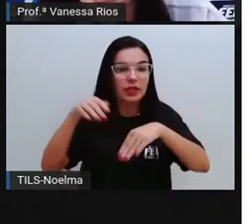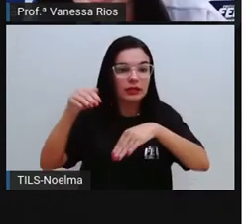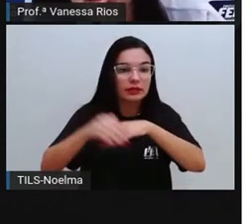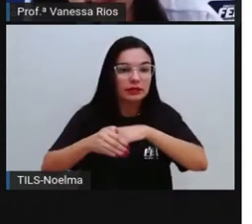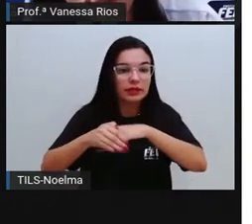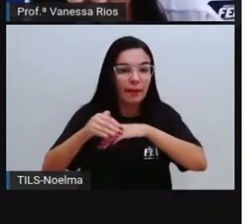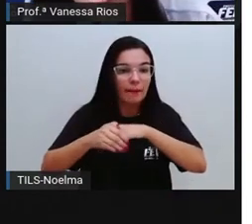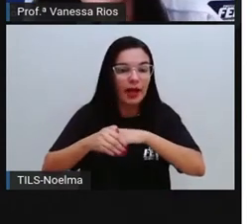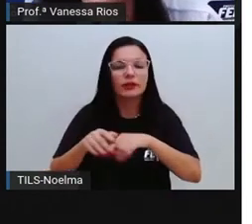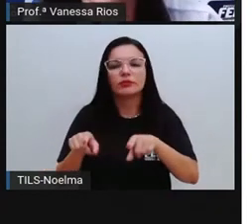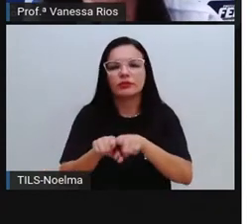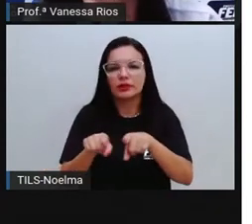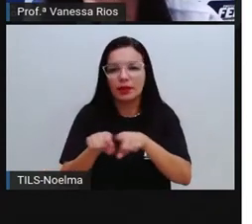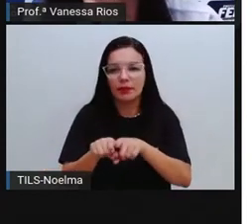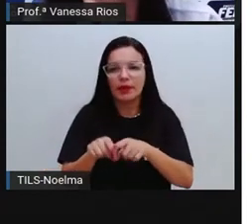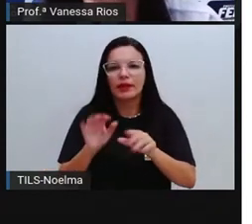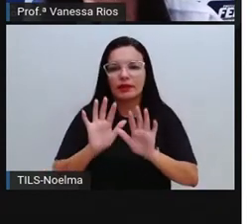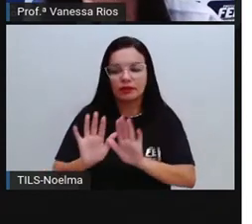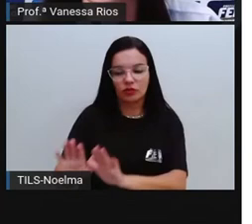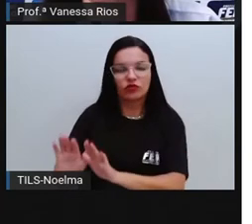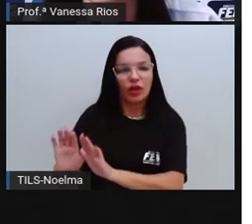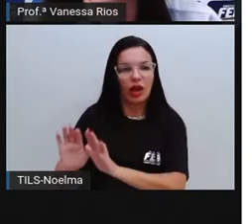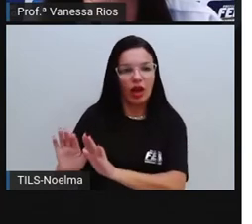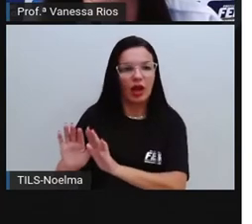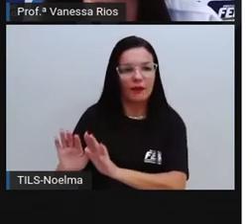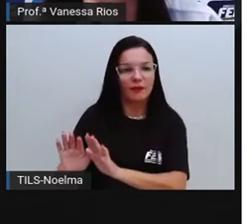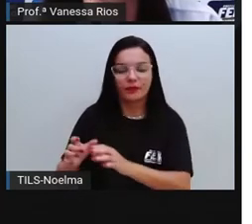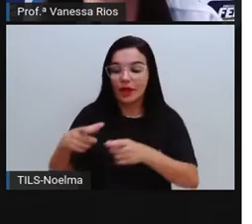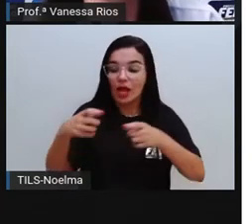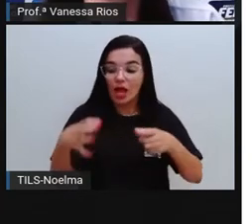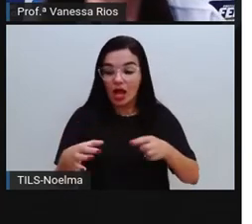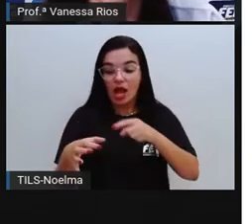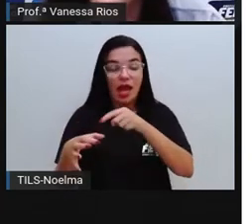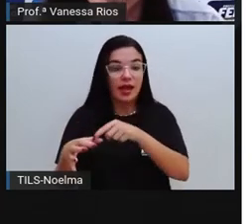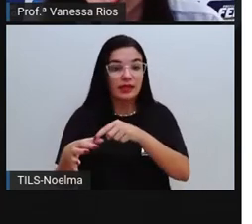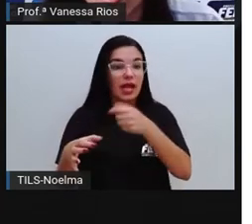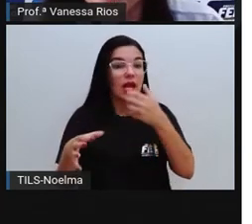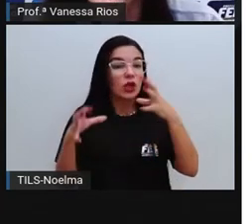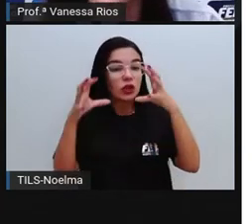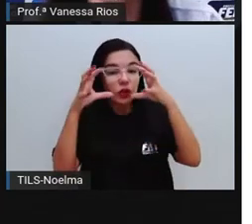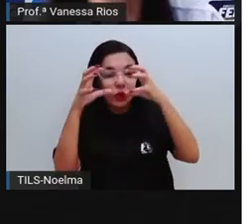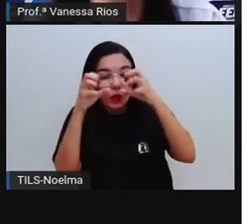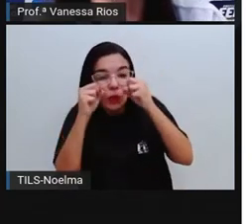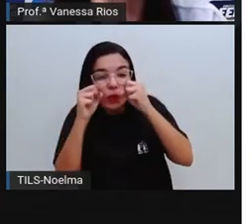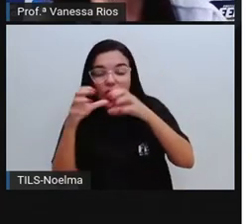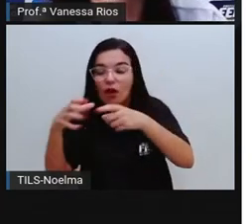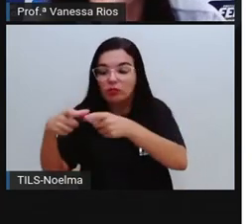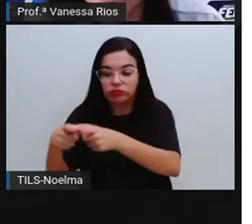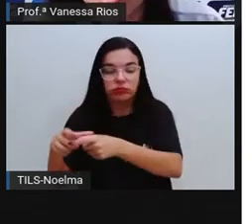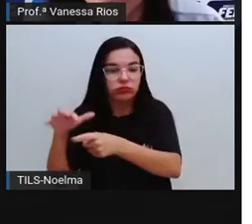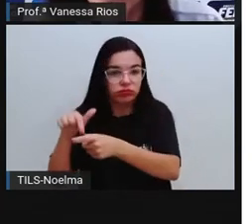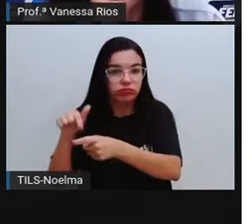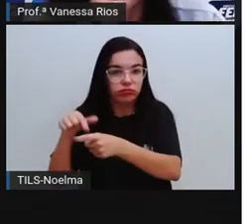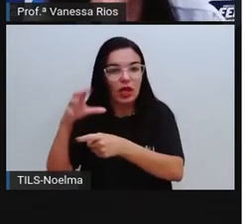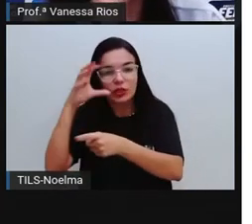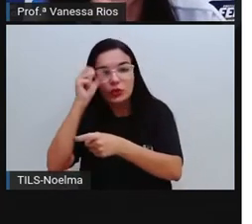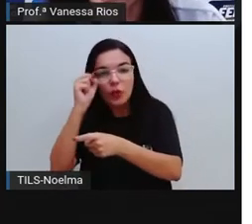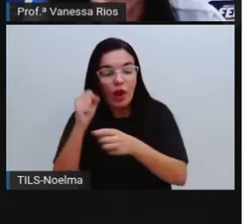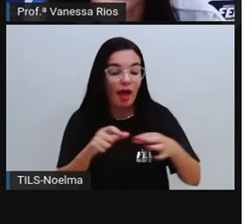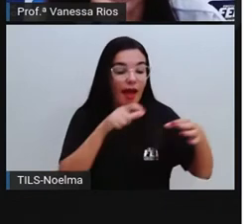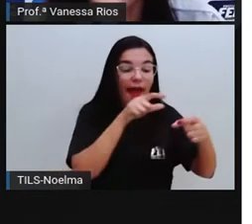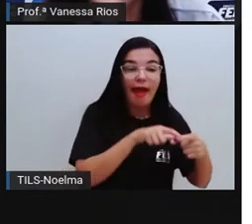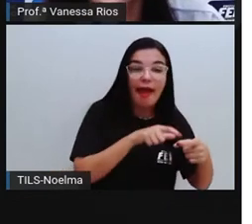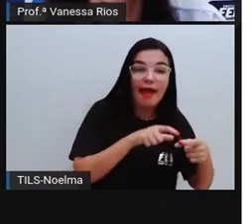tampar essa caixa e deixar essa semente lá, essas sementes no escuro. Sem essa exposição à